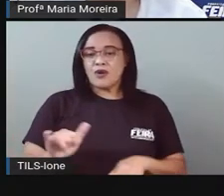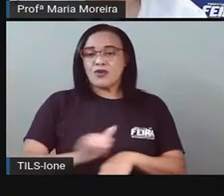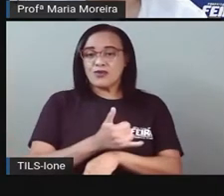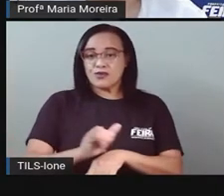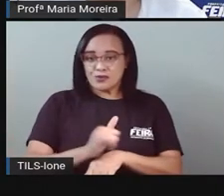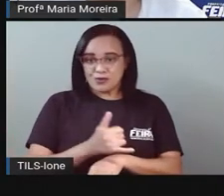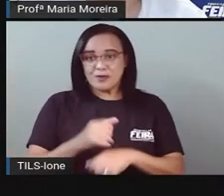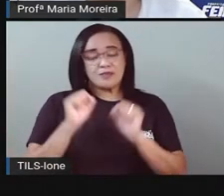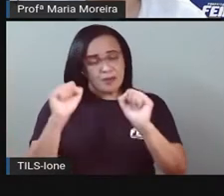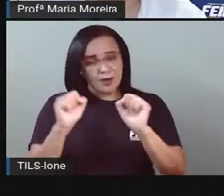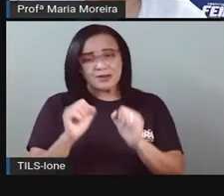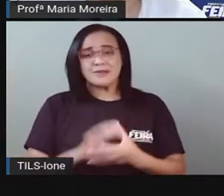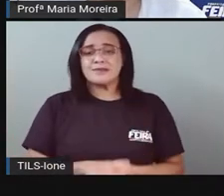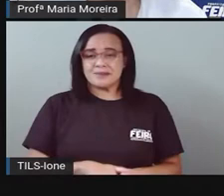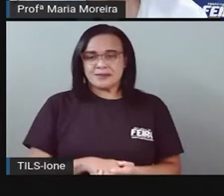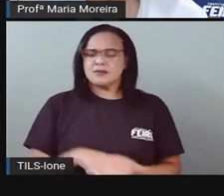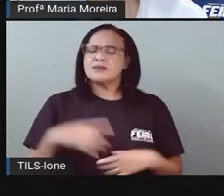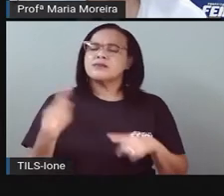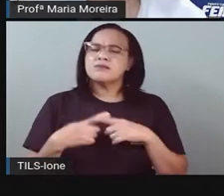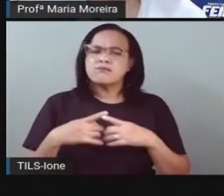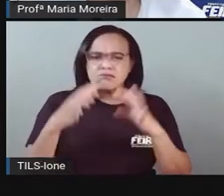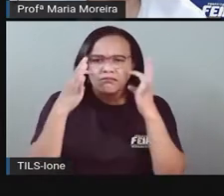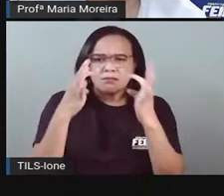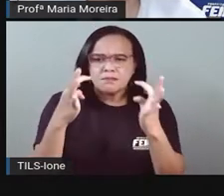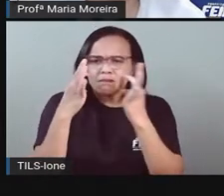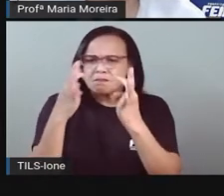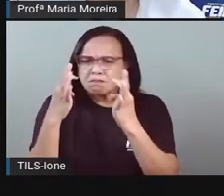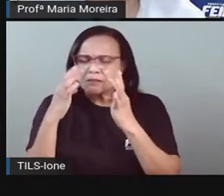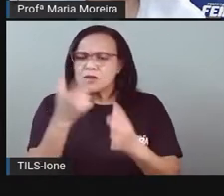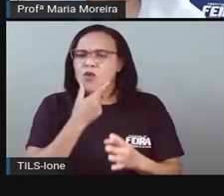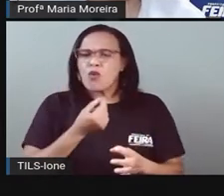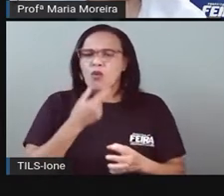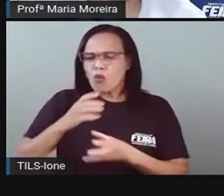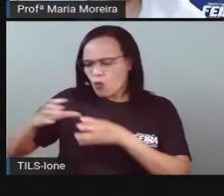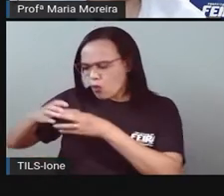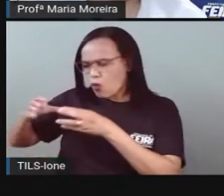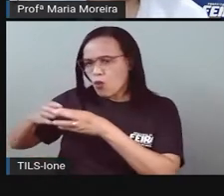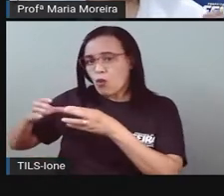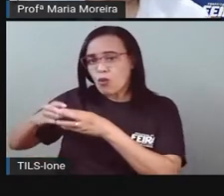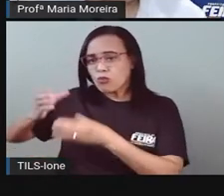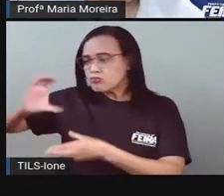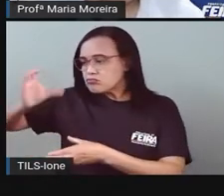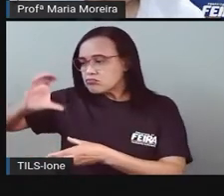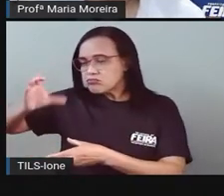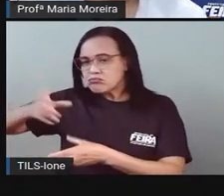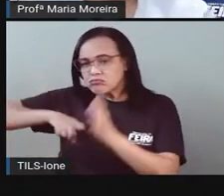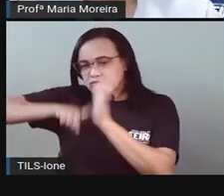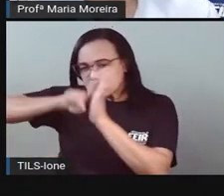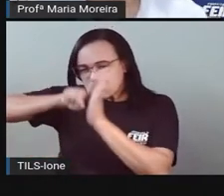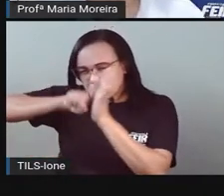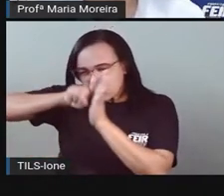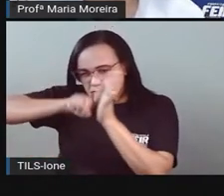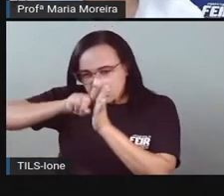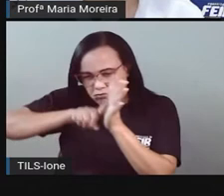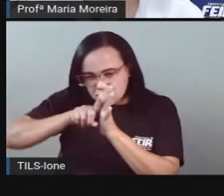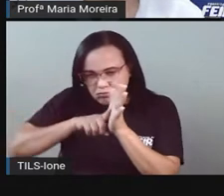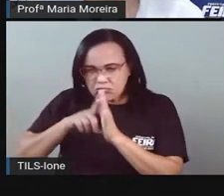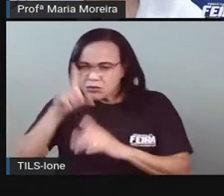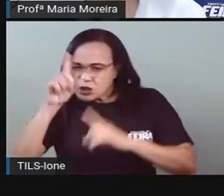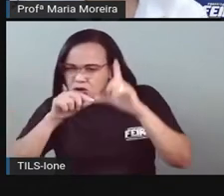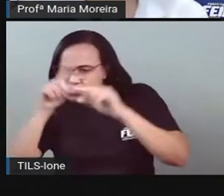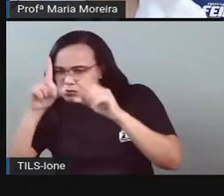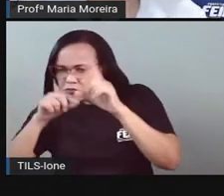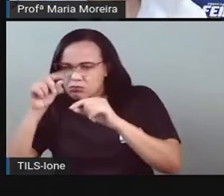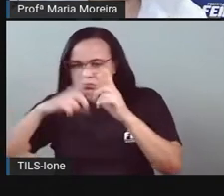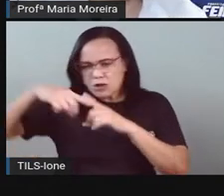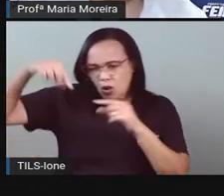às observações astronômicas, os cientistas puderam traçar um calendário de início e fim das quatro estações